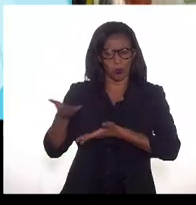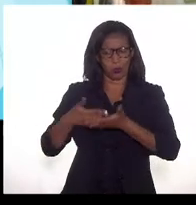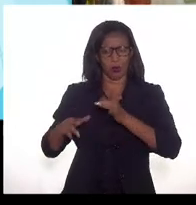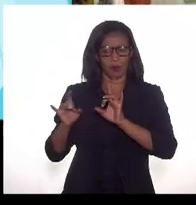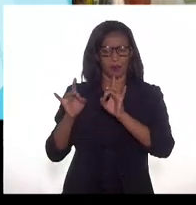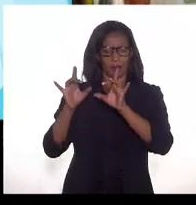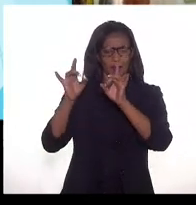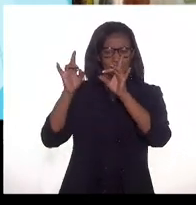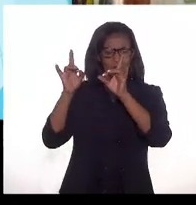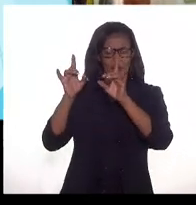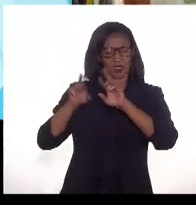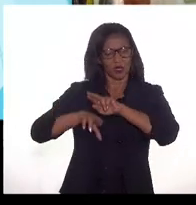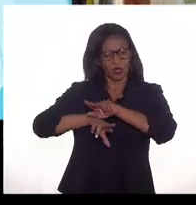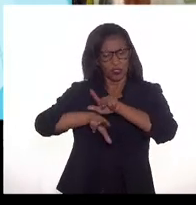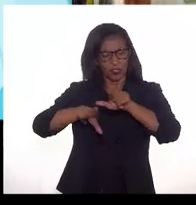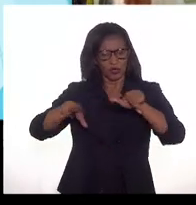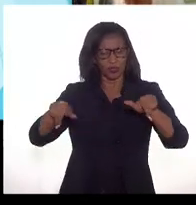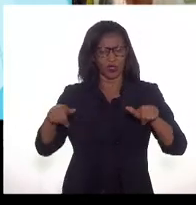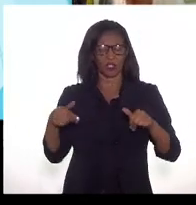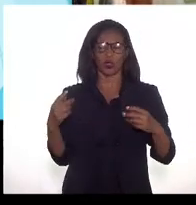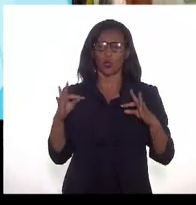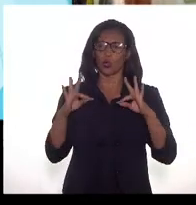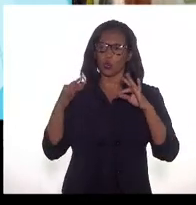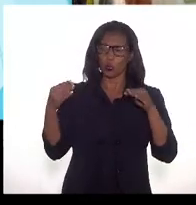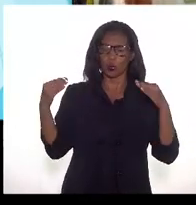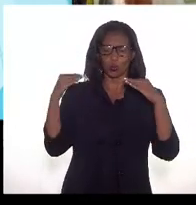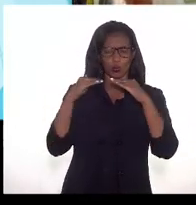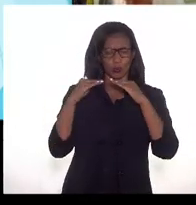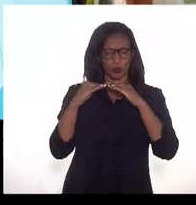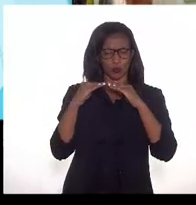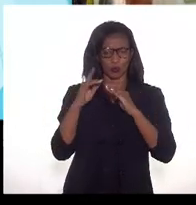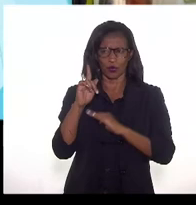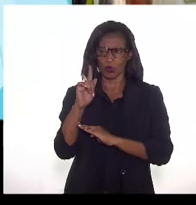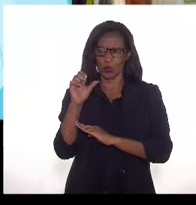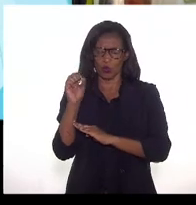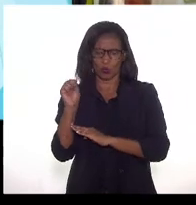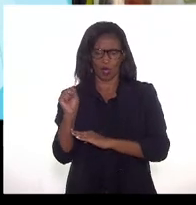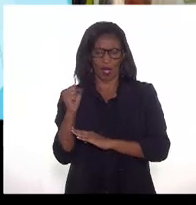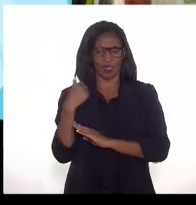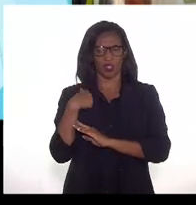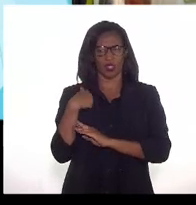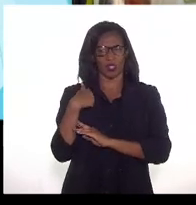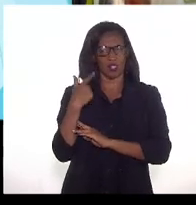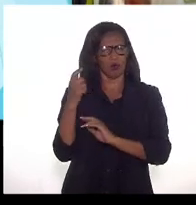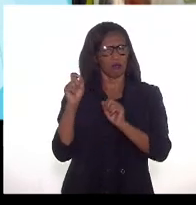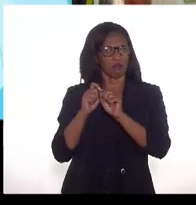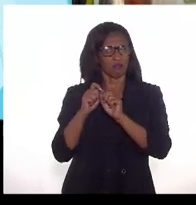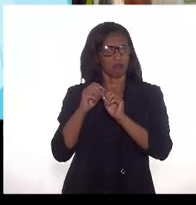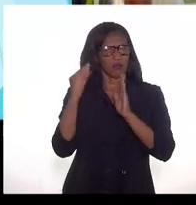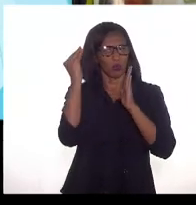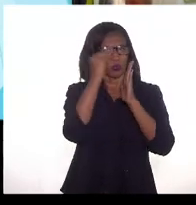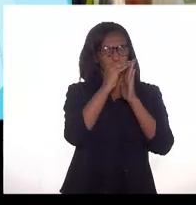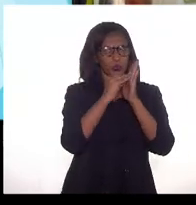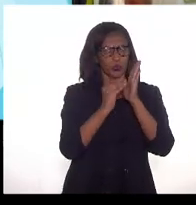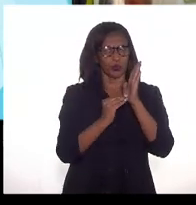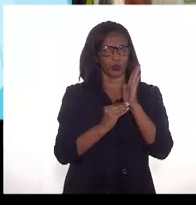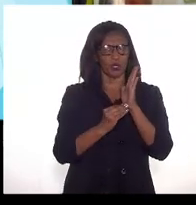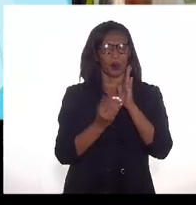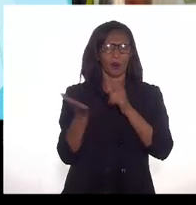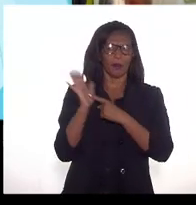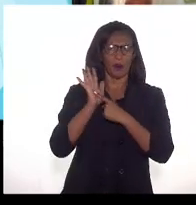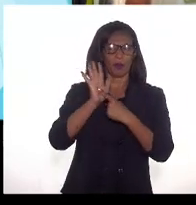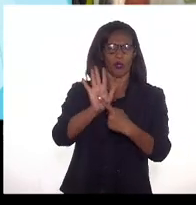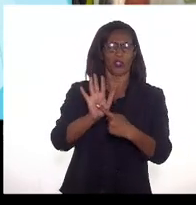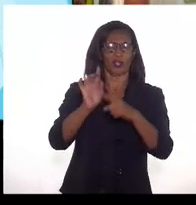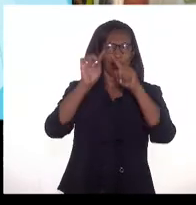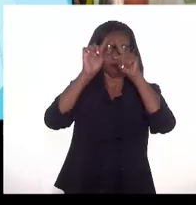correntes distintas, tudo relacionado ao gás. Então, eu fiz algumas considerações para trazer aqui para